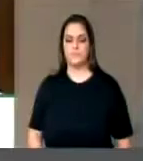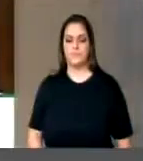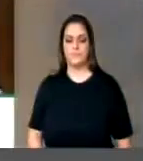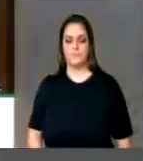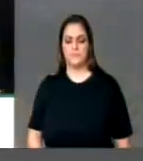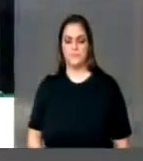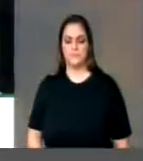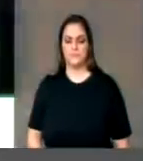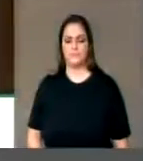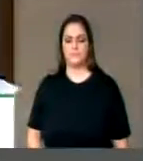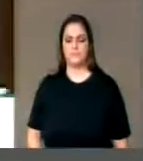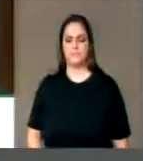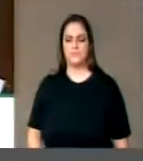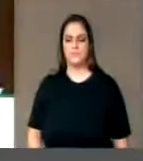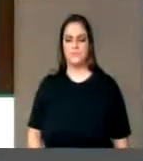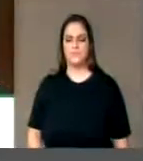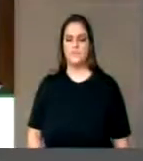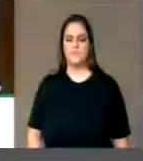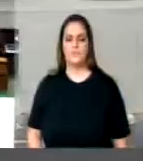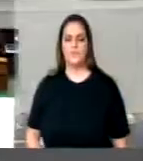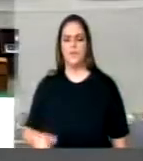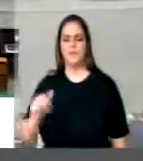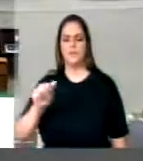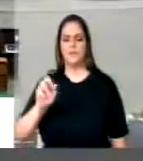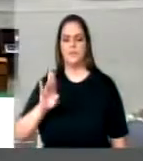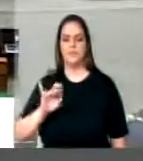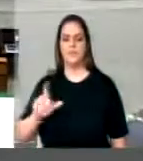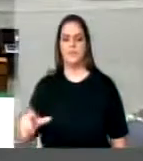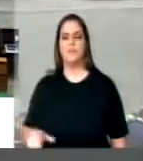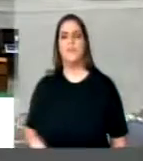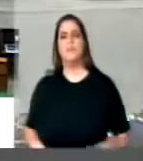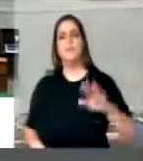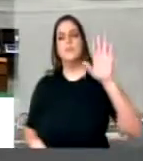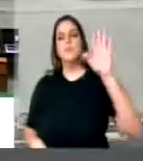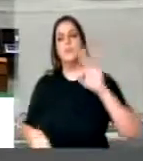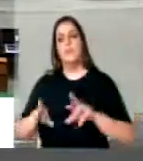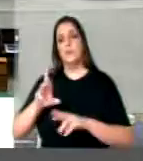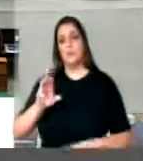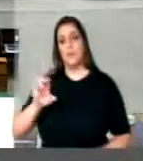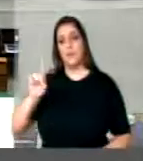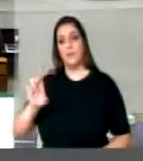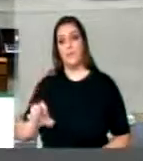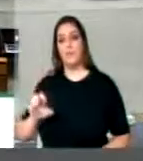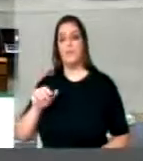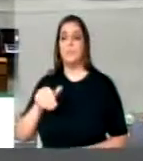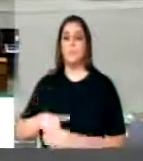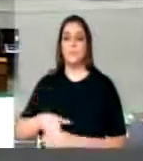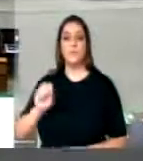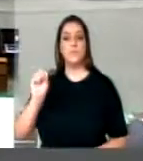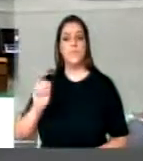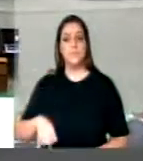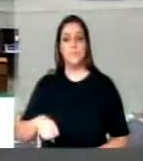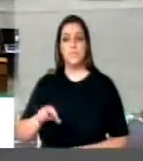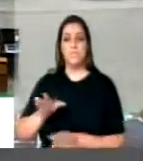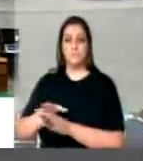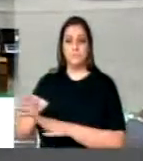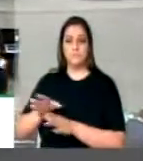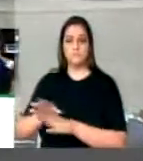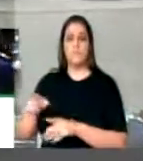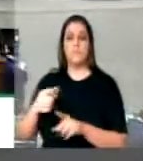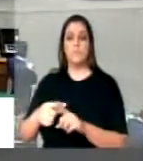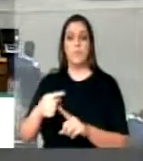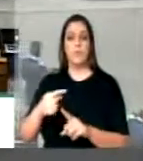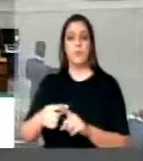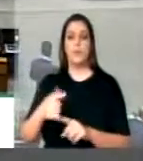Senhor Presidente, a rede faz encaminhamento pelo voto sim, porque aqui não é tese, aqui são